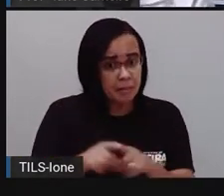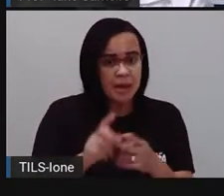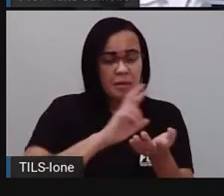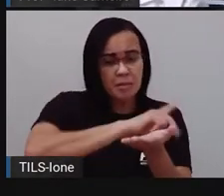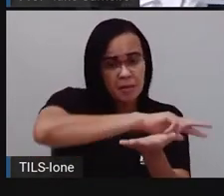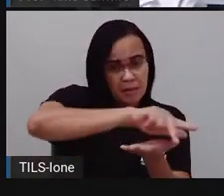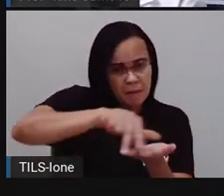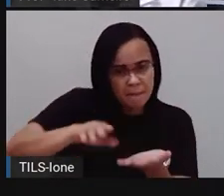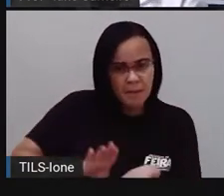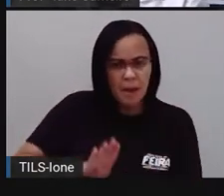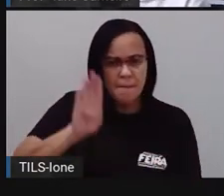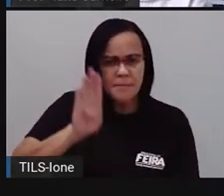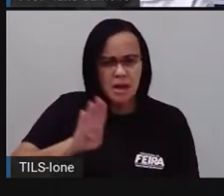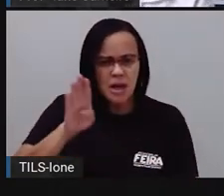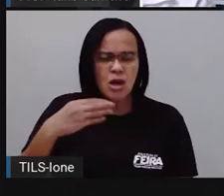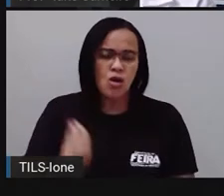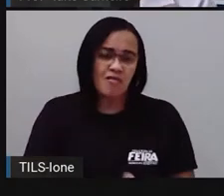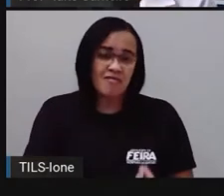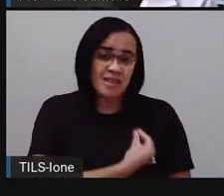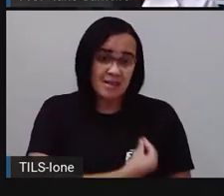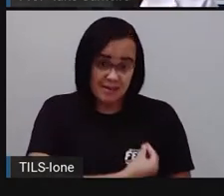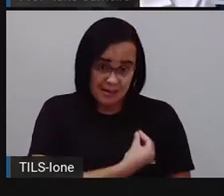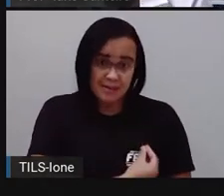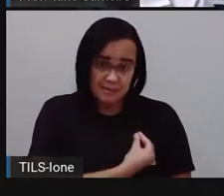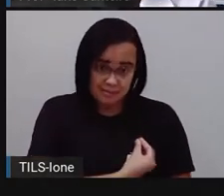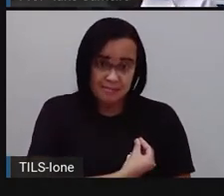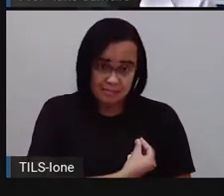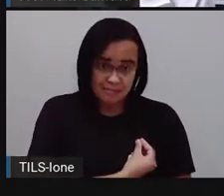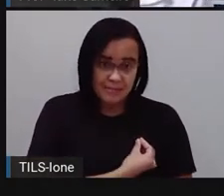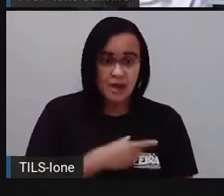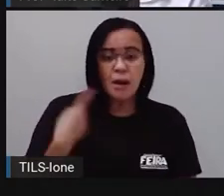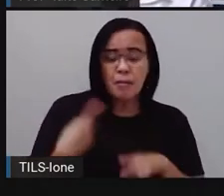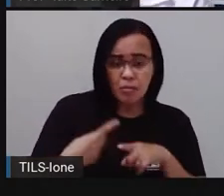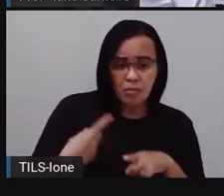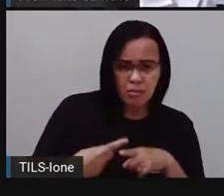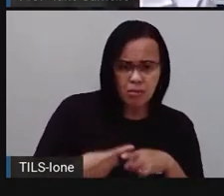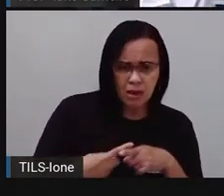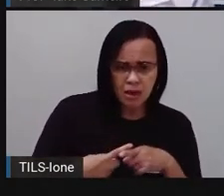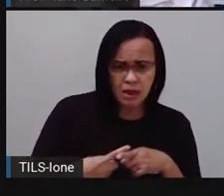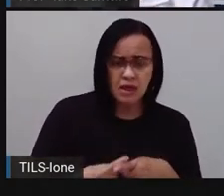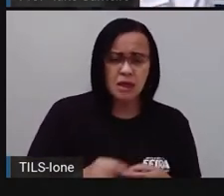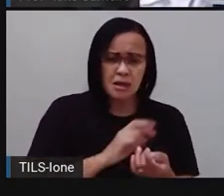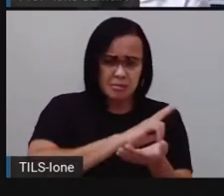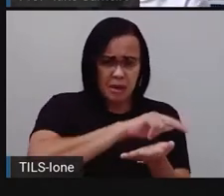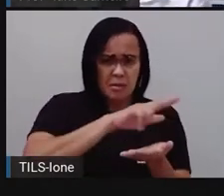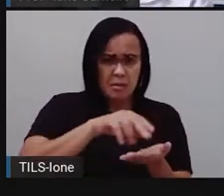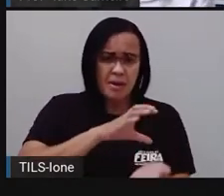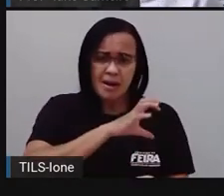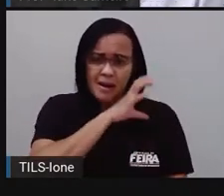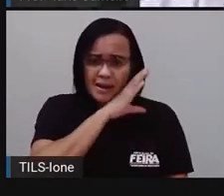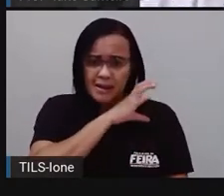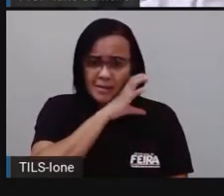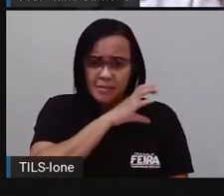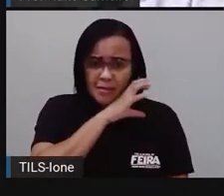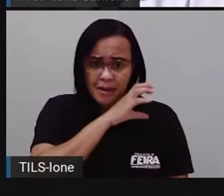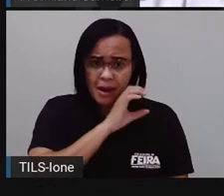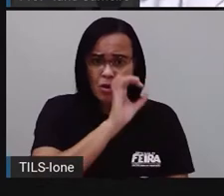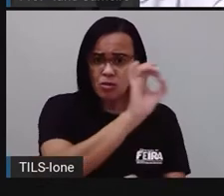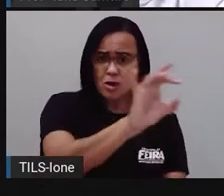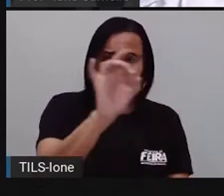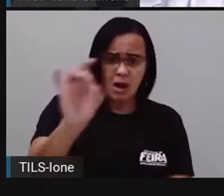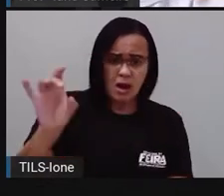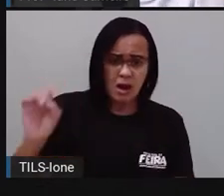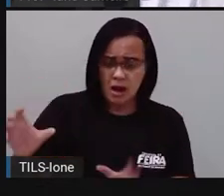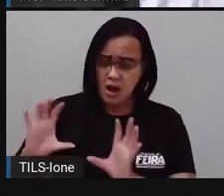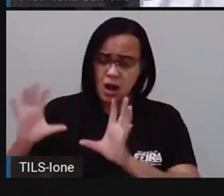a gente tem a raça humana, a gente tem a raça de animais. dentro dos animais, gente tem cada grupo, né? Tem o grupo